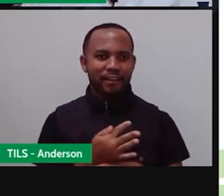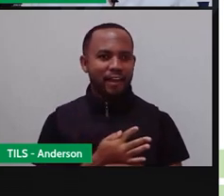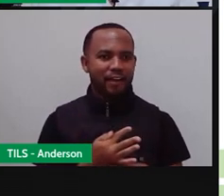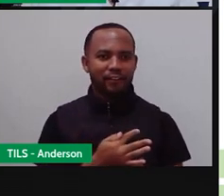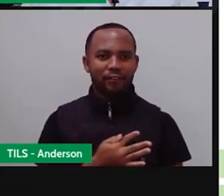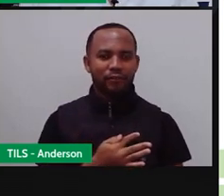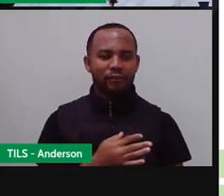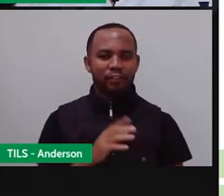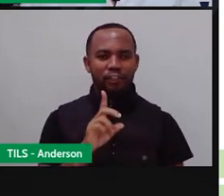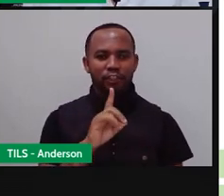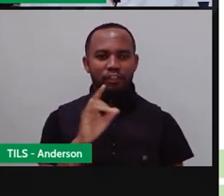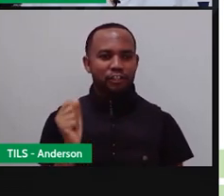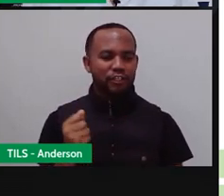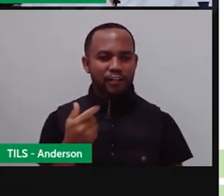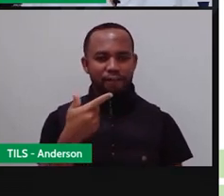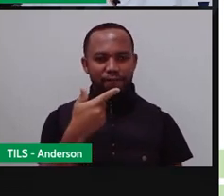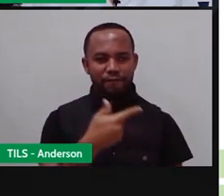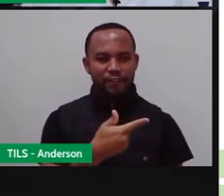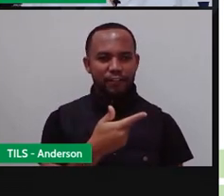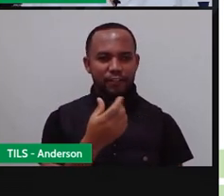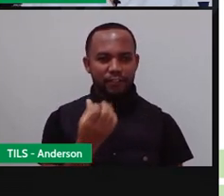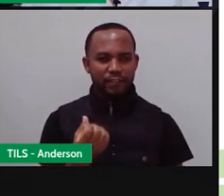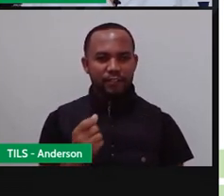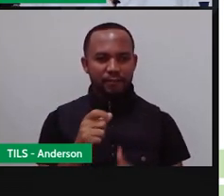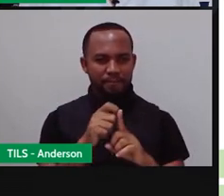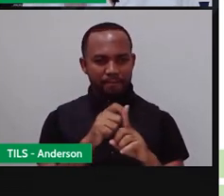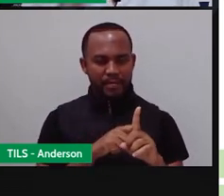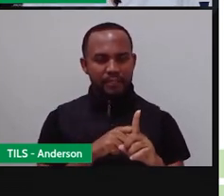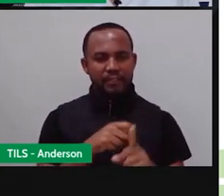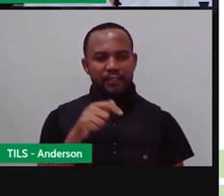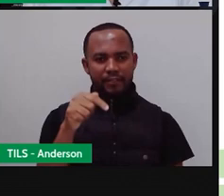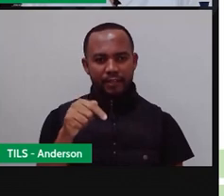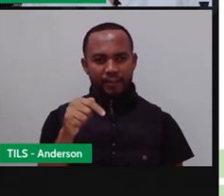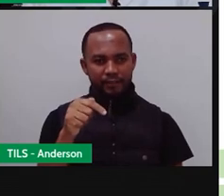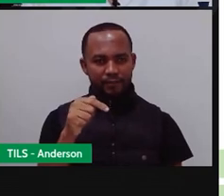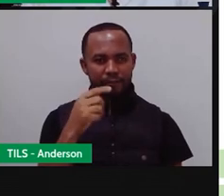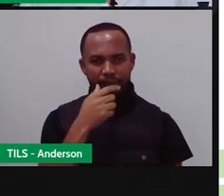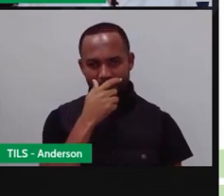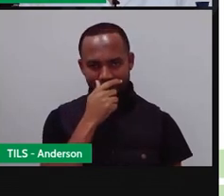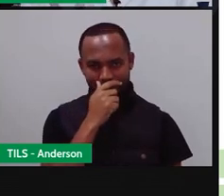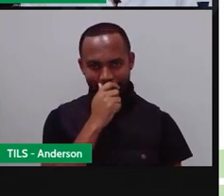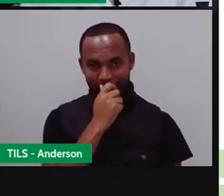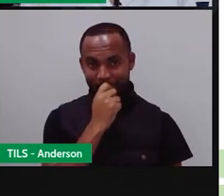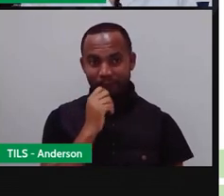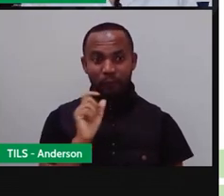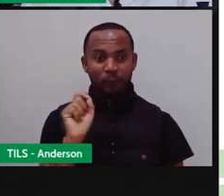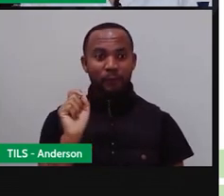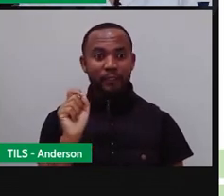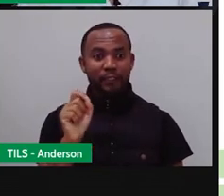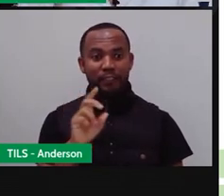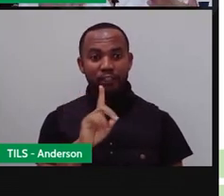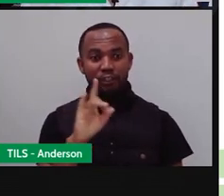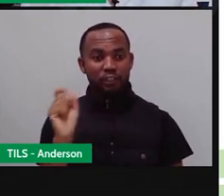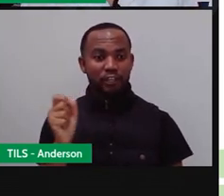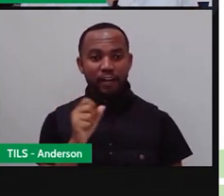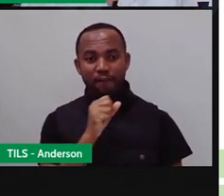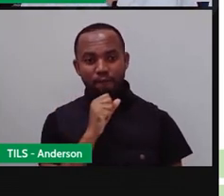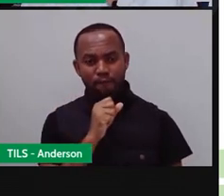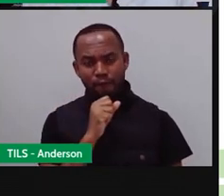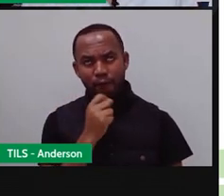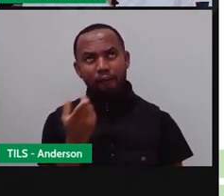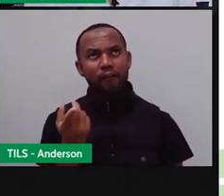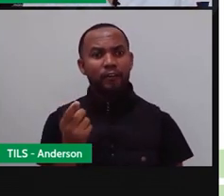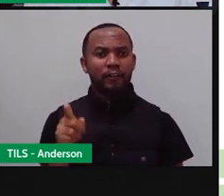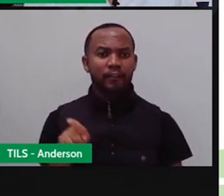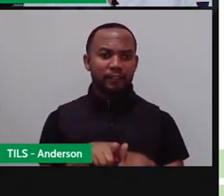26 do mês 7, né? Dia, né, que é comemorado também o dia dos avós, dia da padroeira da